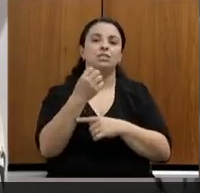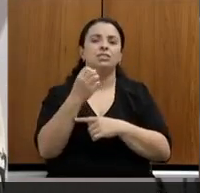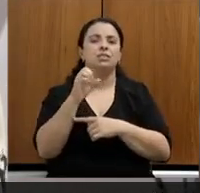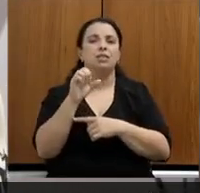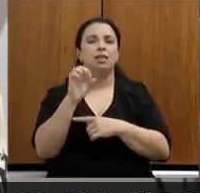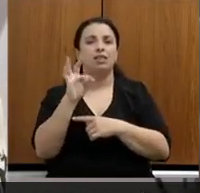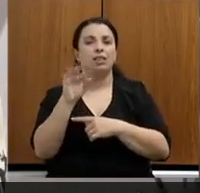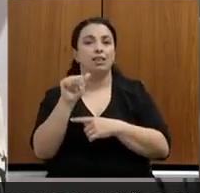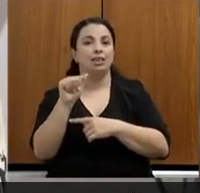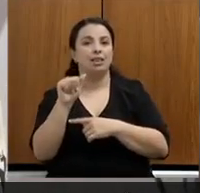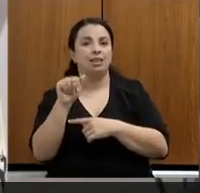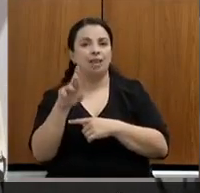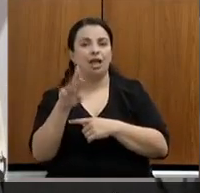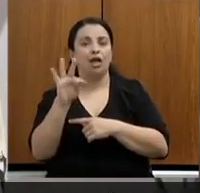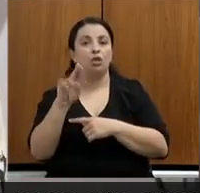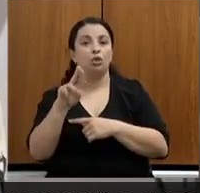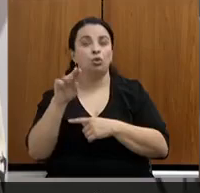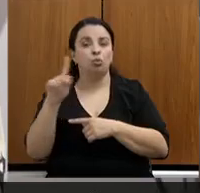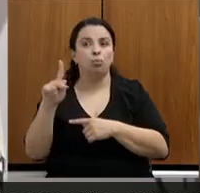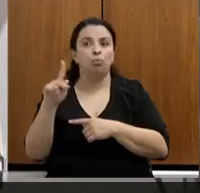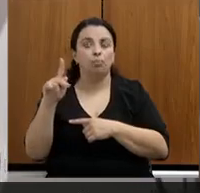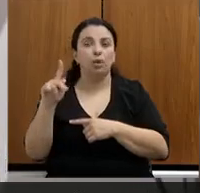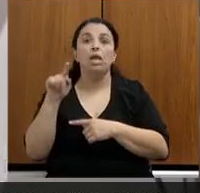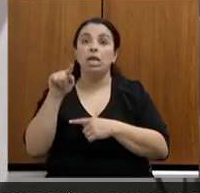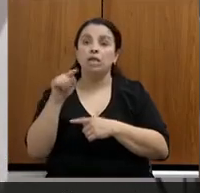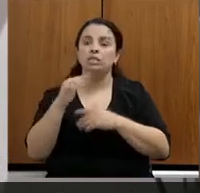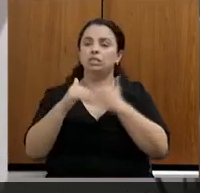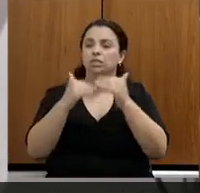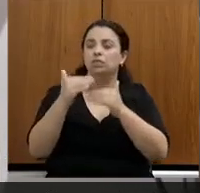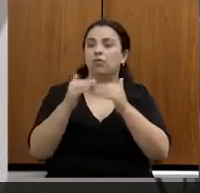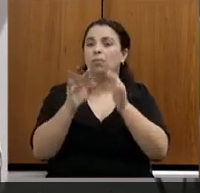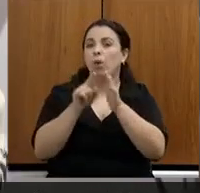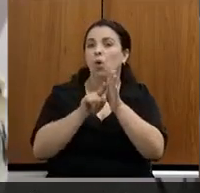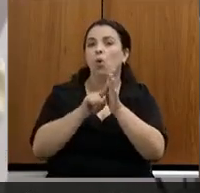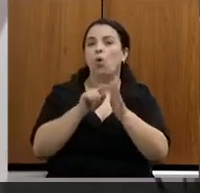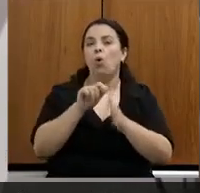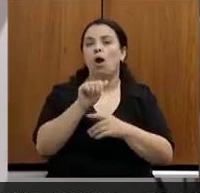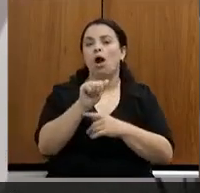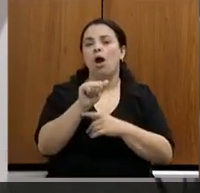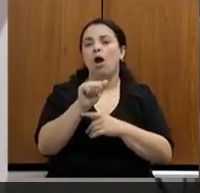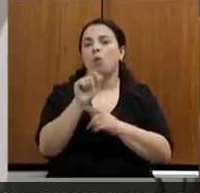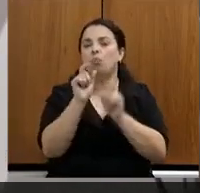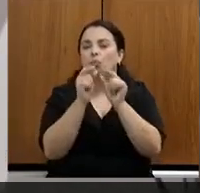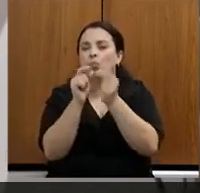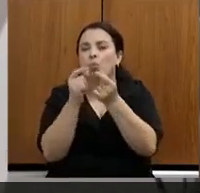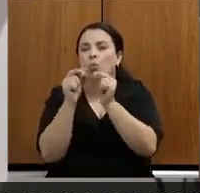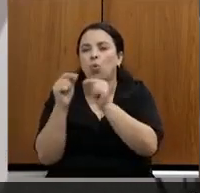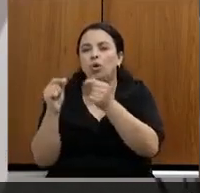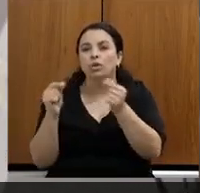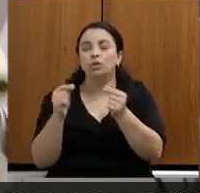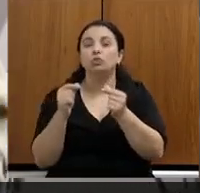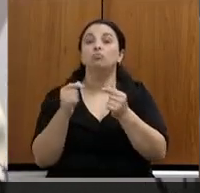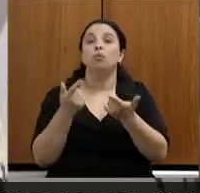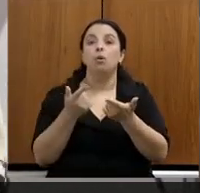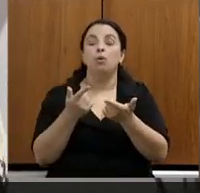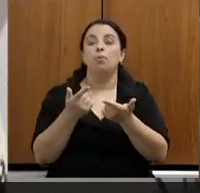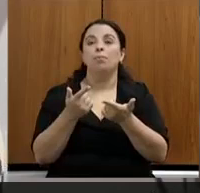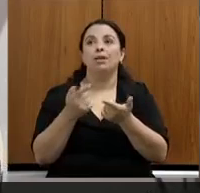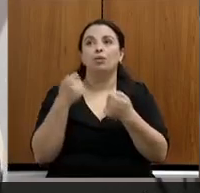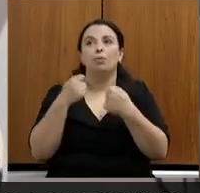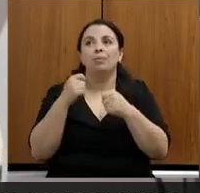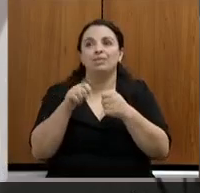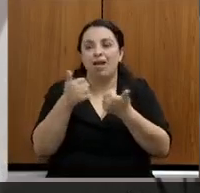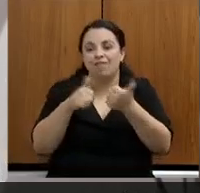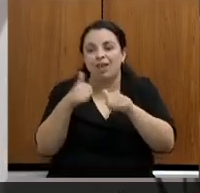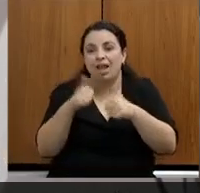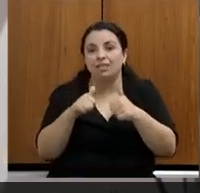um algoritmo para que nós possamos fazer essa detecção 24 horas sem a necessidade da análise humana, mas com a